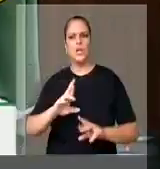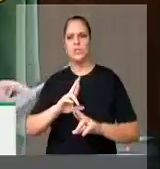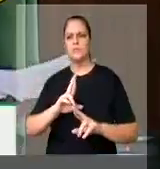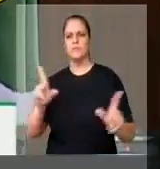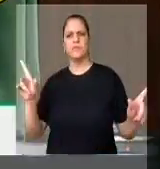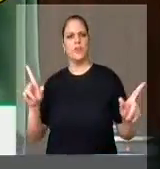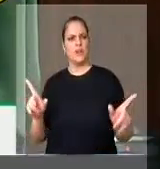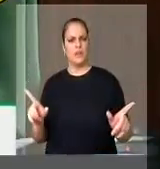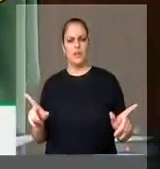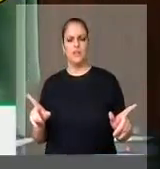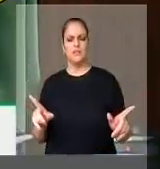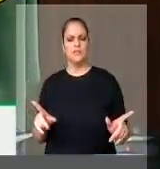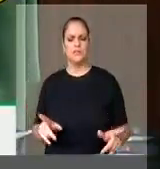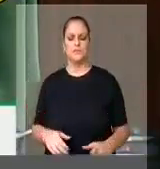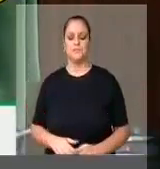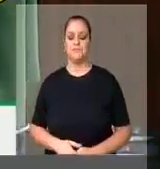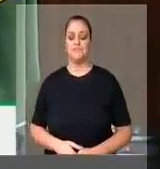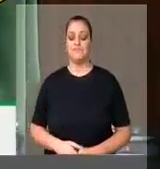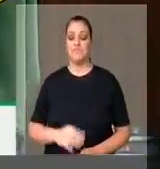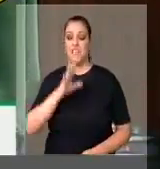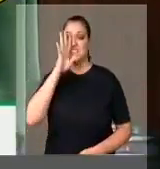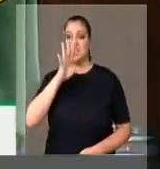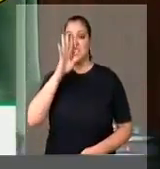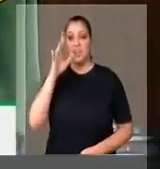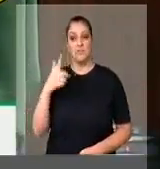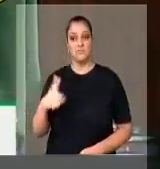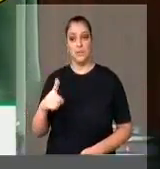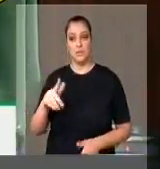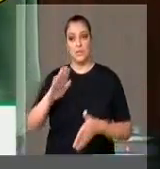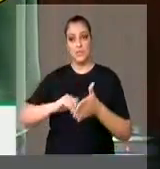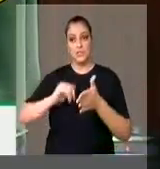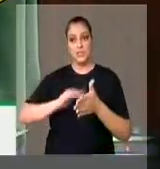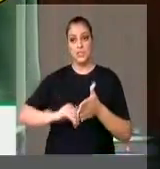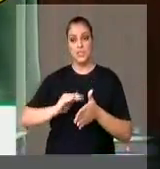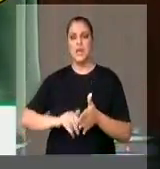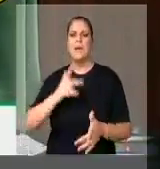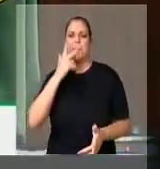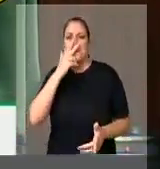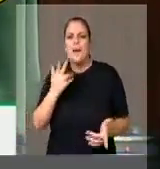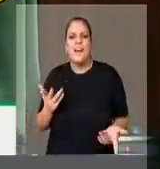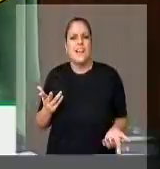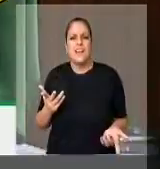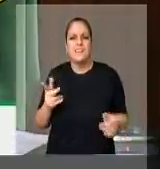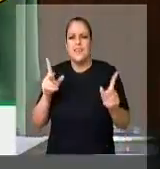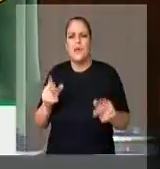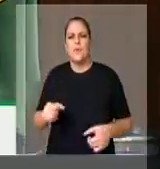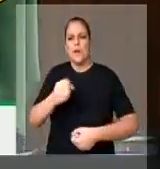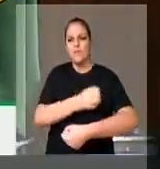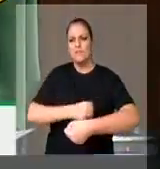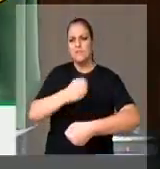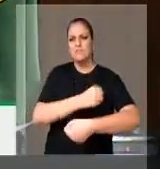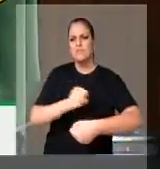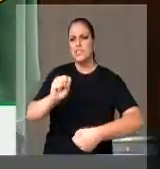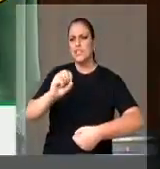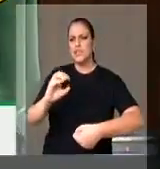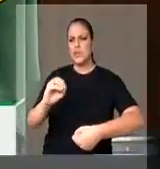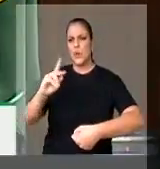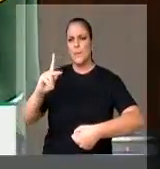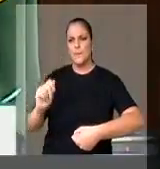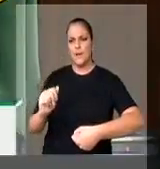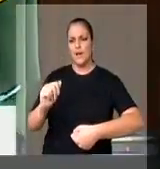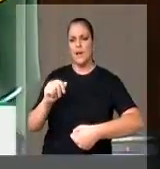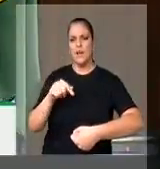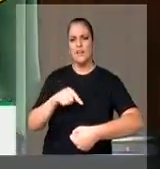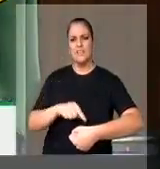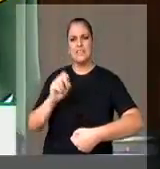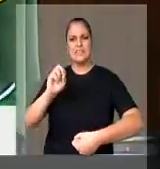tirando alguns excessos, tipo quando se faz uma sopa e põe sal demais. Qual é a solução? Acrescenta mais água. Foi o que